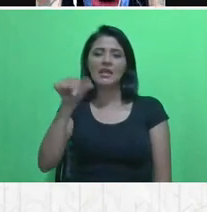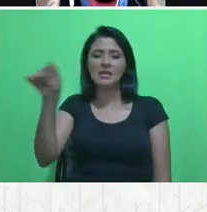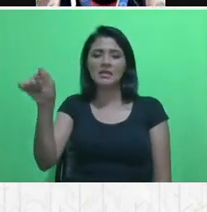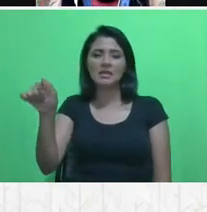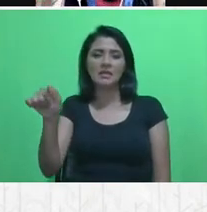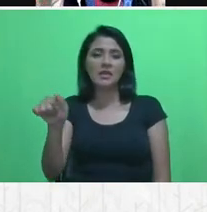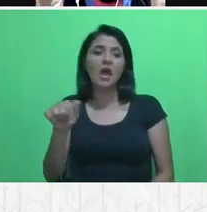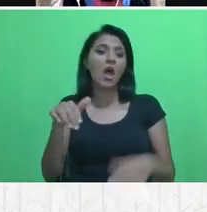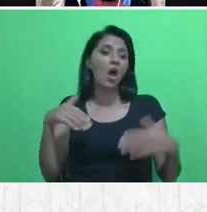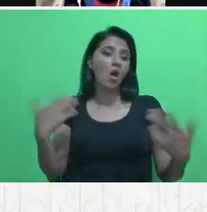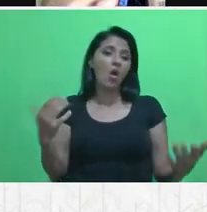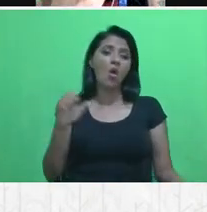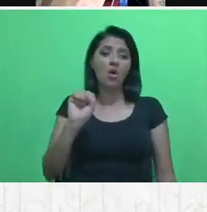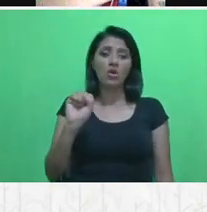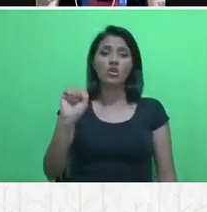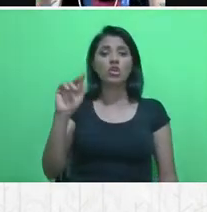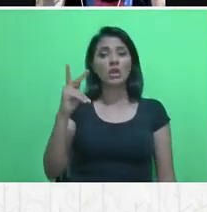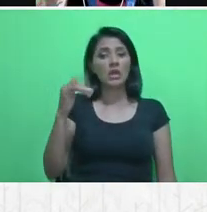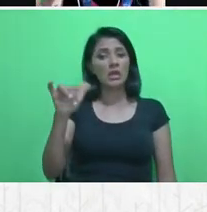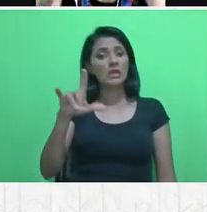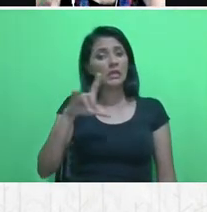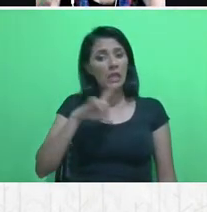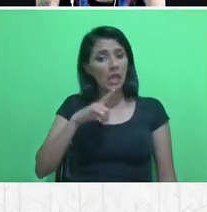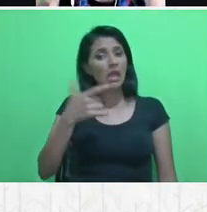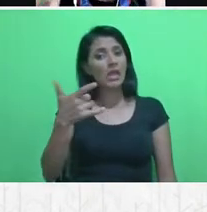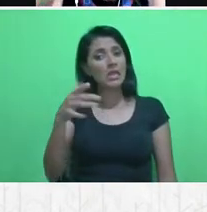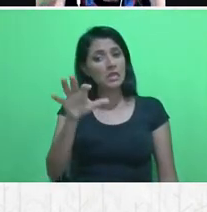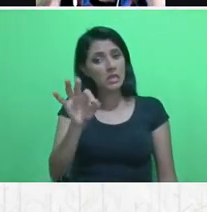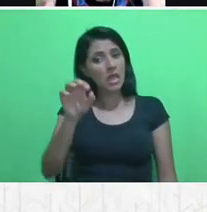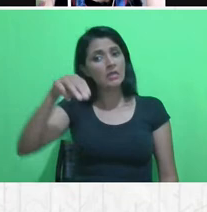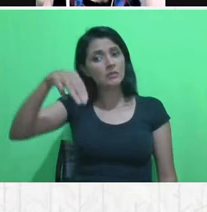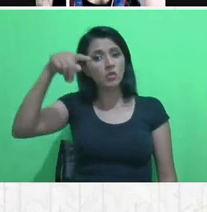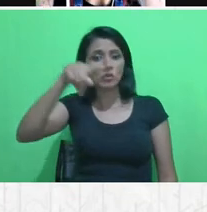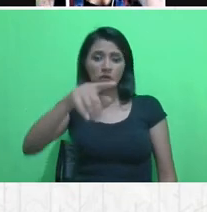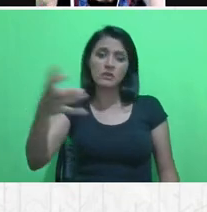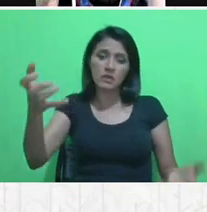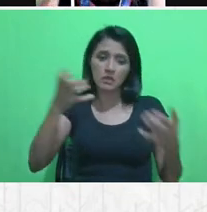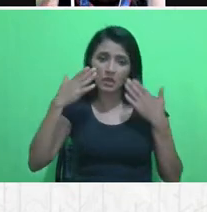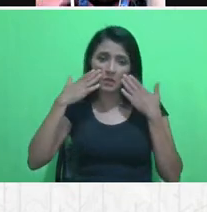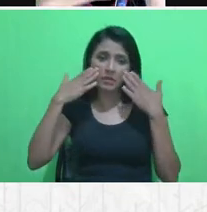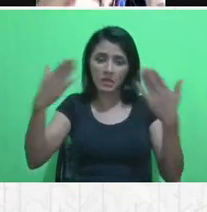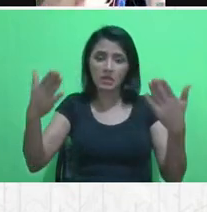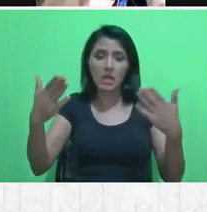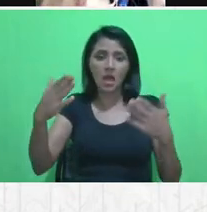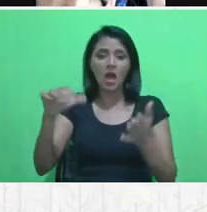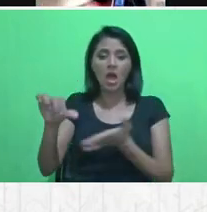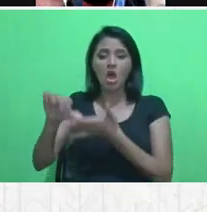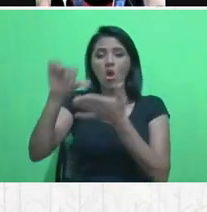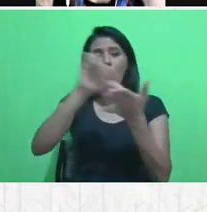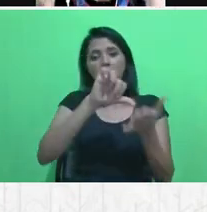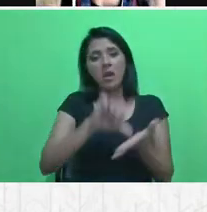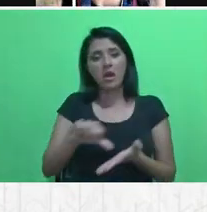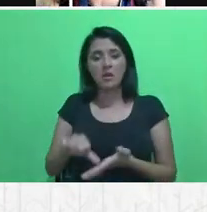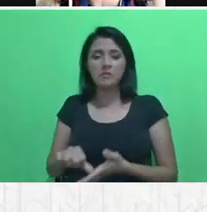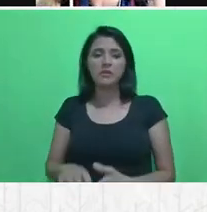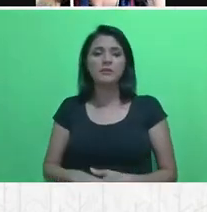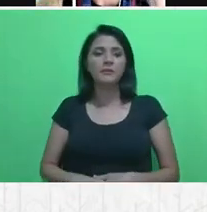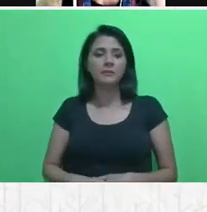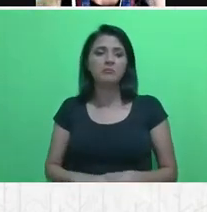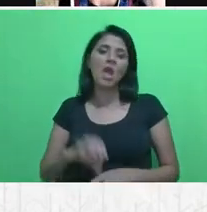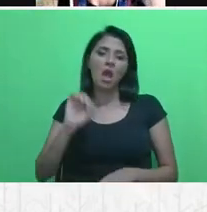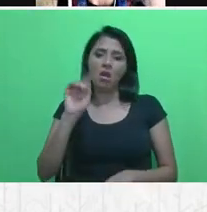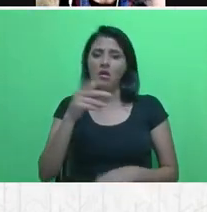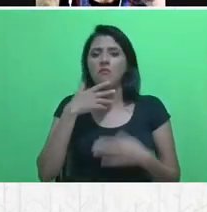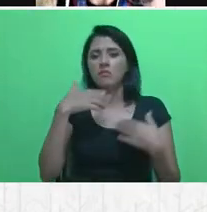minutos, se você quiser apresentar os mapas. Ah, tudo bem, então, então, vamos começar.